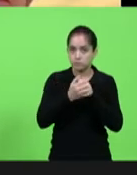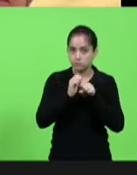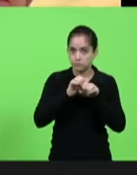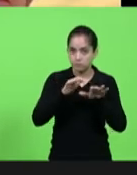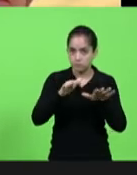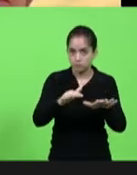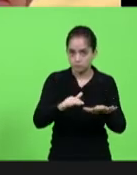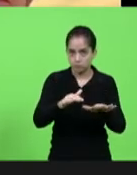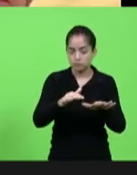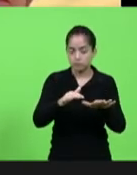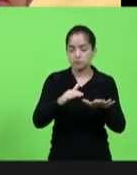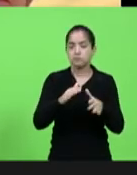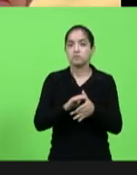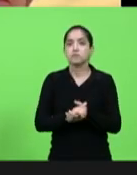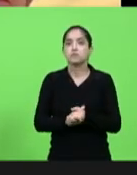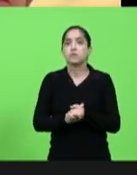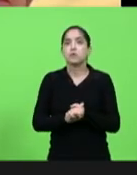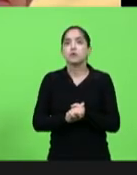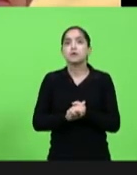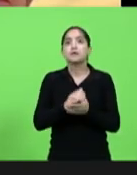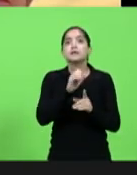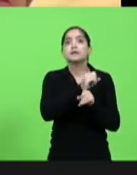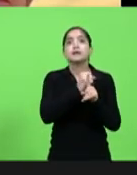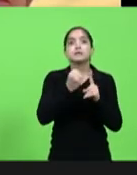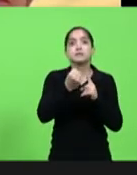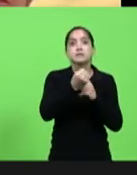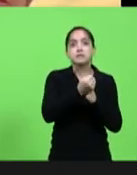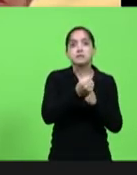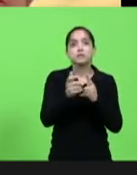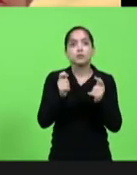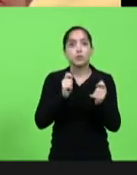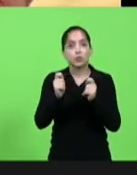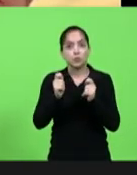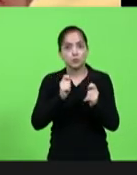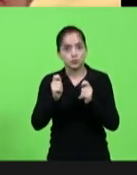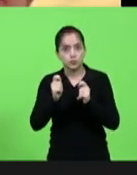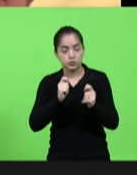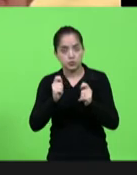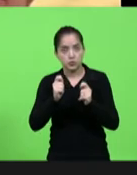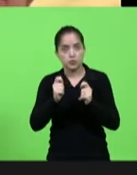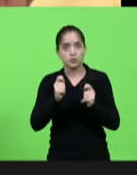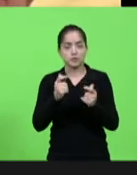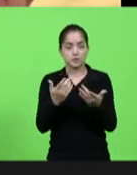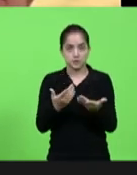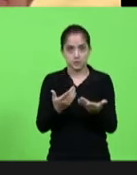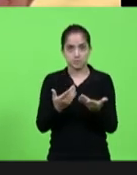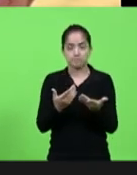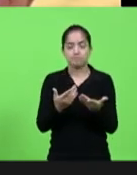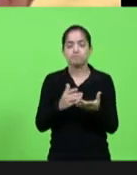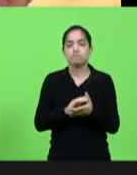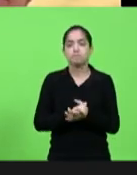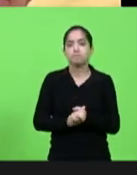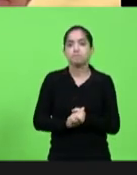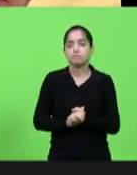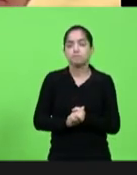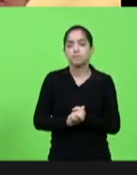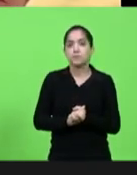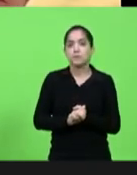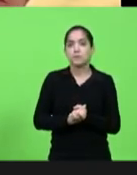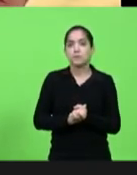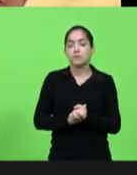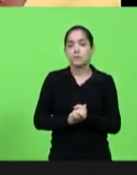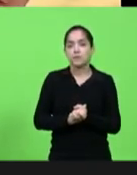Conferência da Assistência Social, sendo o controle social uma de suas potências dos SUAS, que